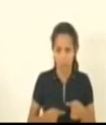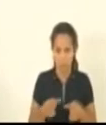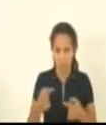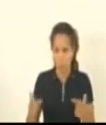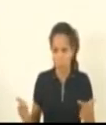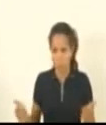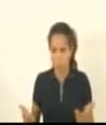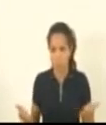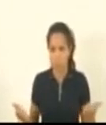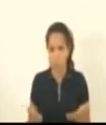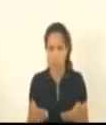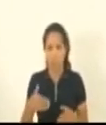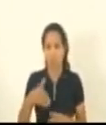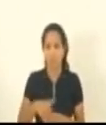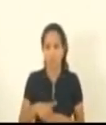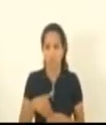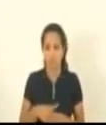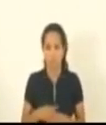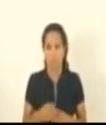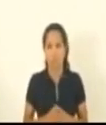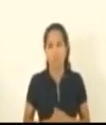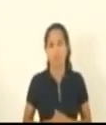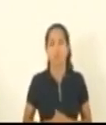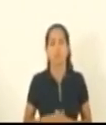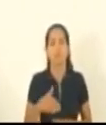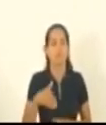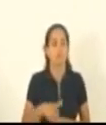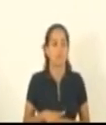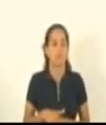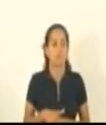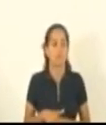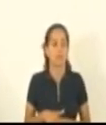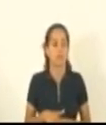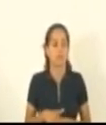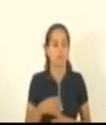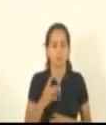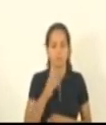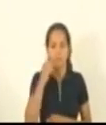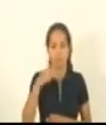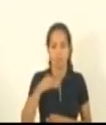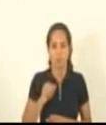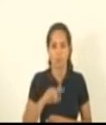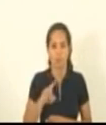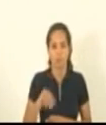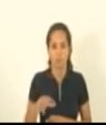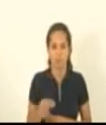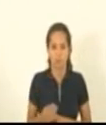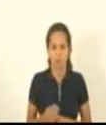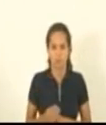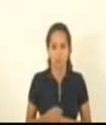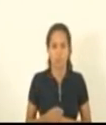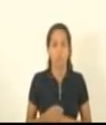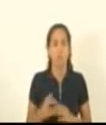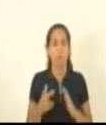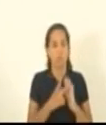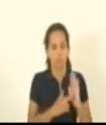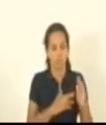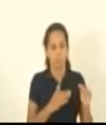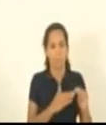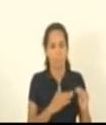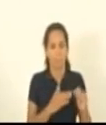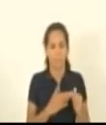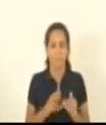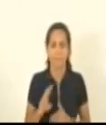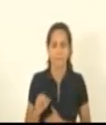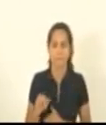discutir coloque em votação como vota deputado masinho dos anjos com o relator voto